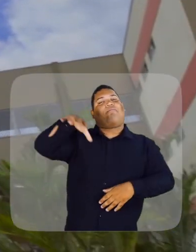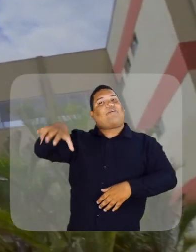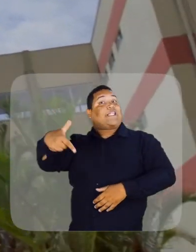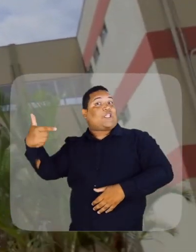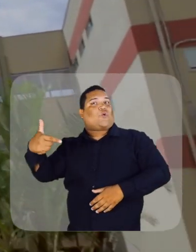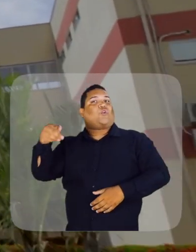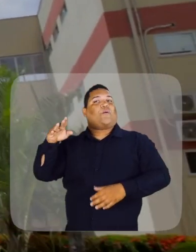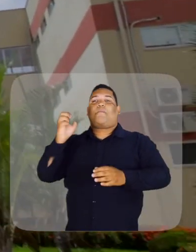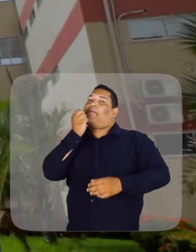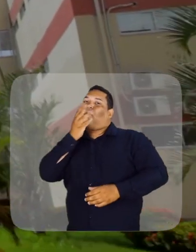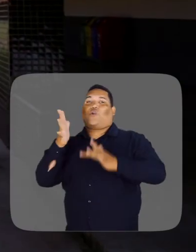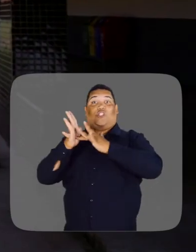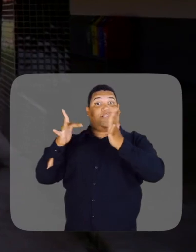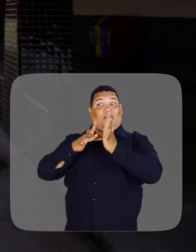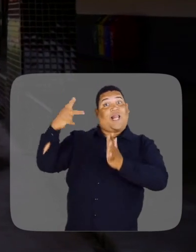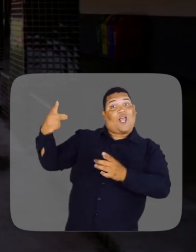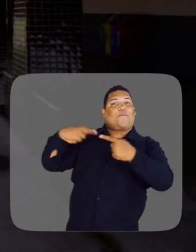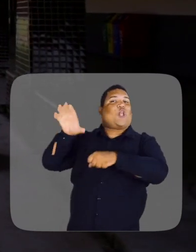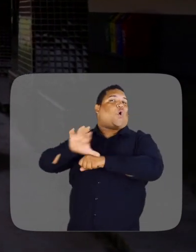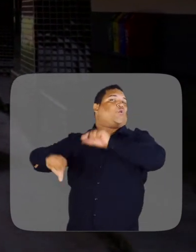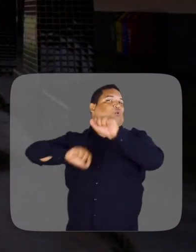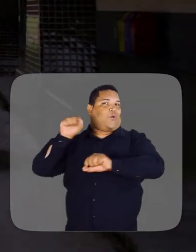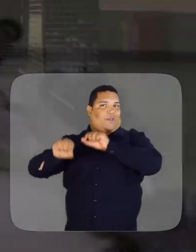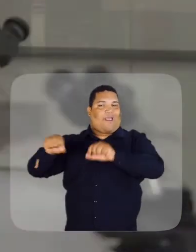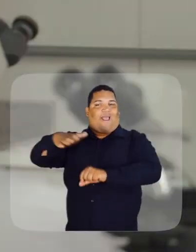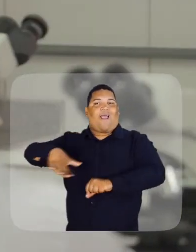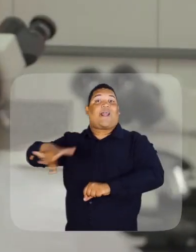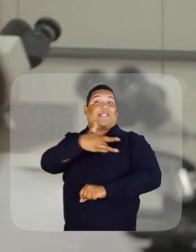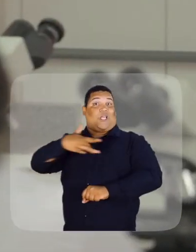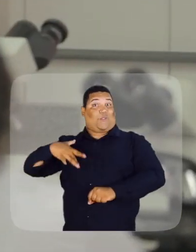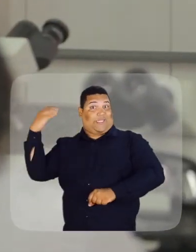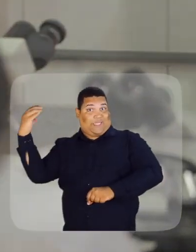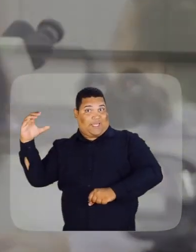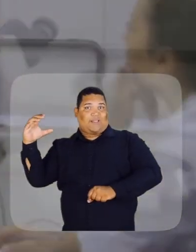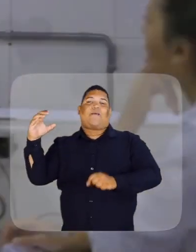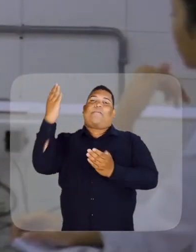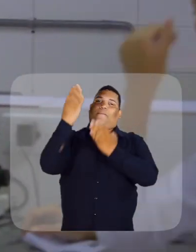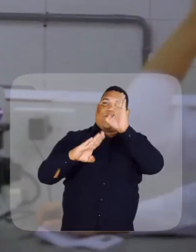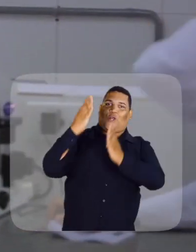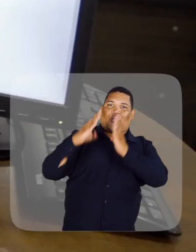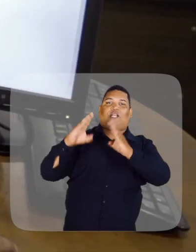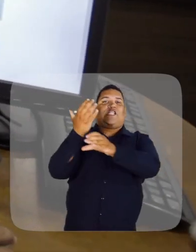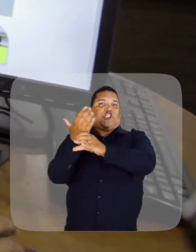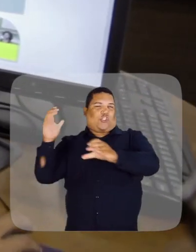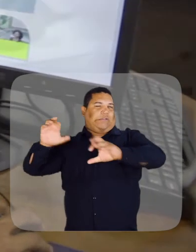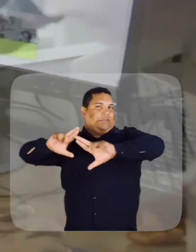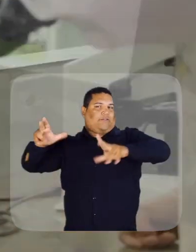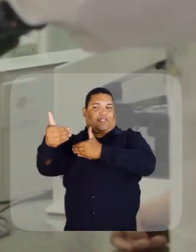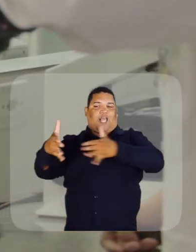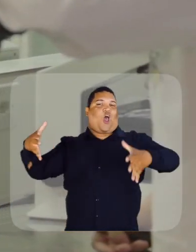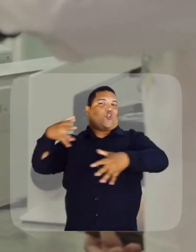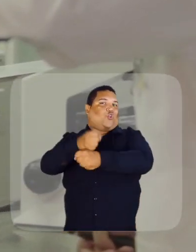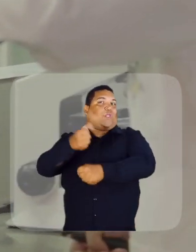Já no Campos Bom Jesus, funcionam os cursos nas áreas das Ciências da Saúde, Biológicas e Engenharias,